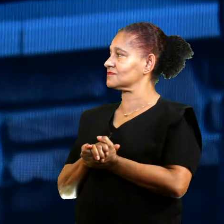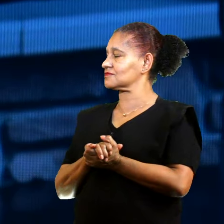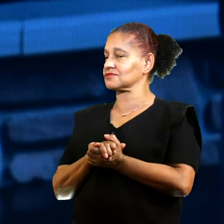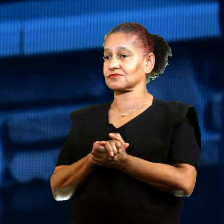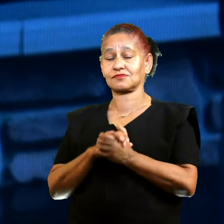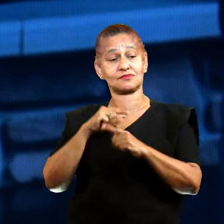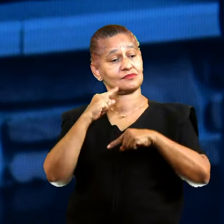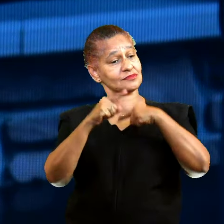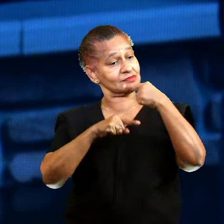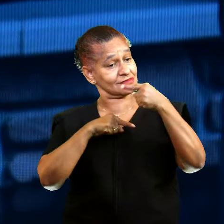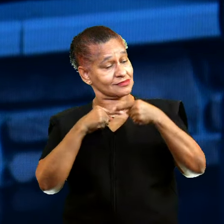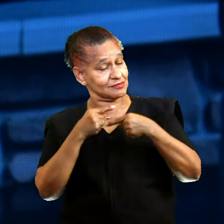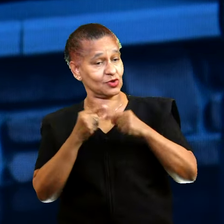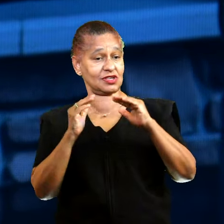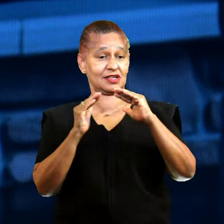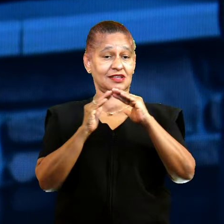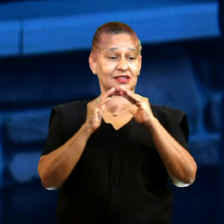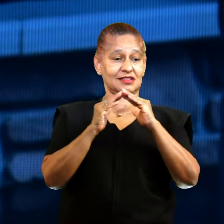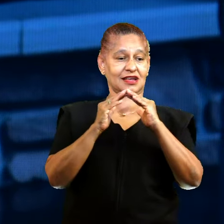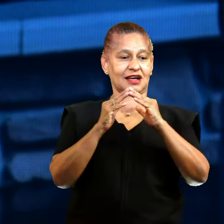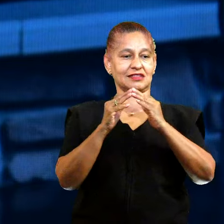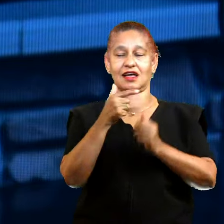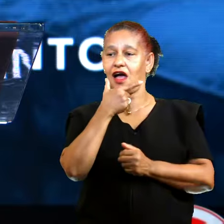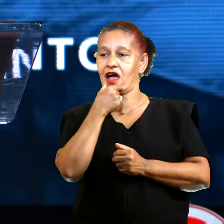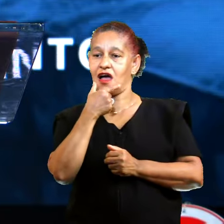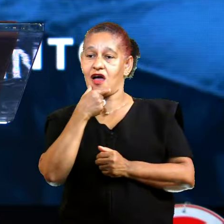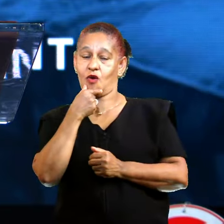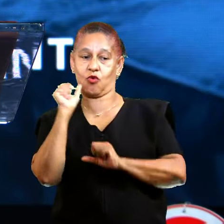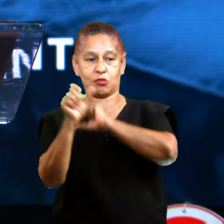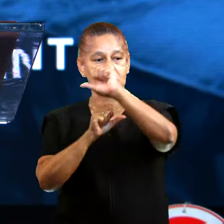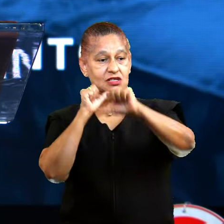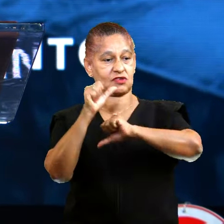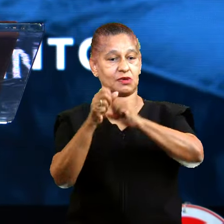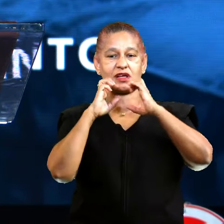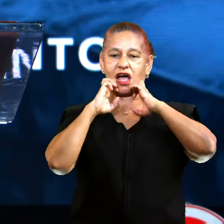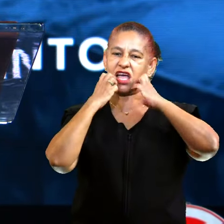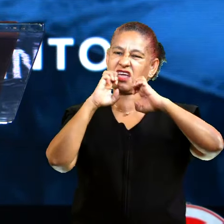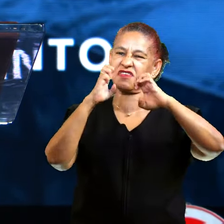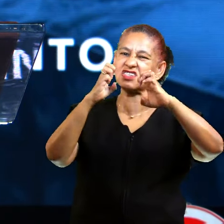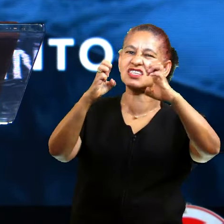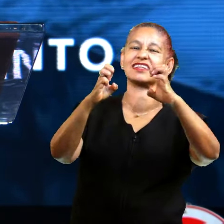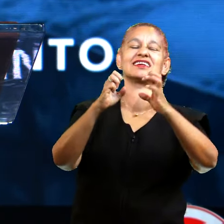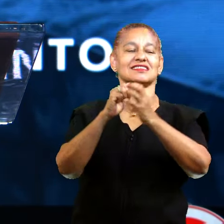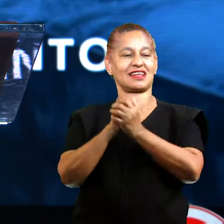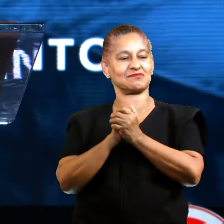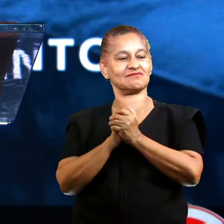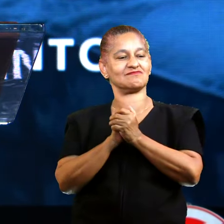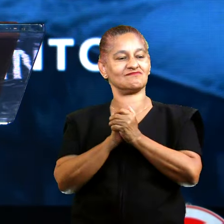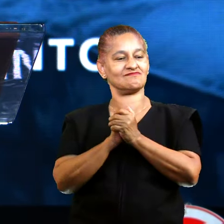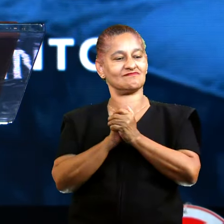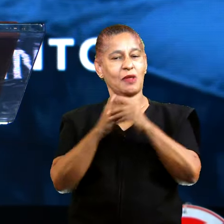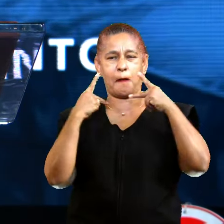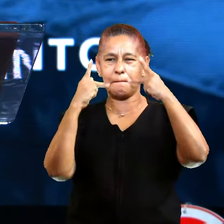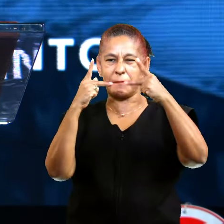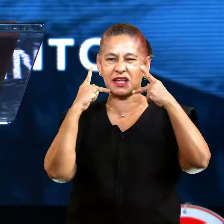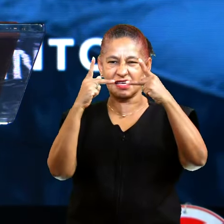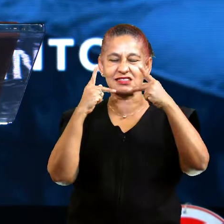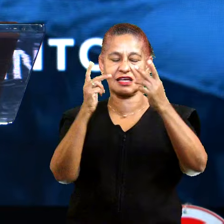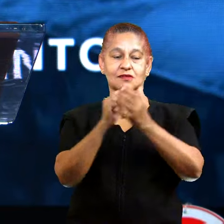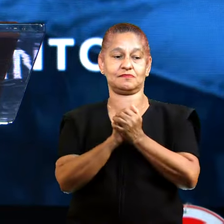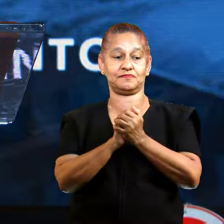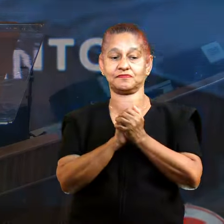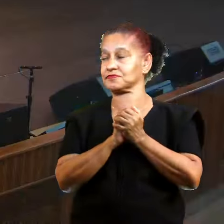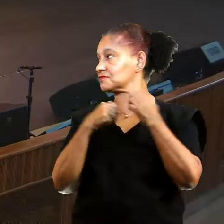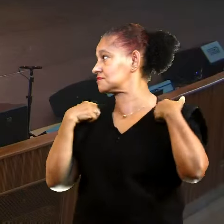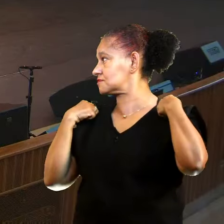Depois da casa, ele então se torna um evangelista. Eu quero convidar aqui nosso querido Marcos Início. Nós vamos ouvir aqui